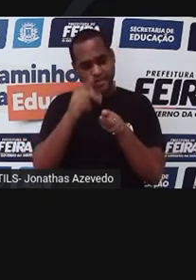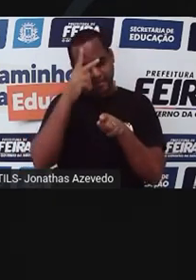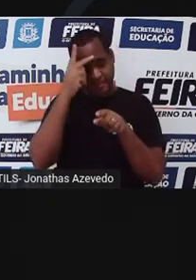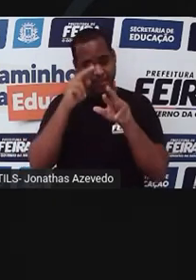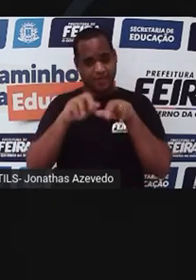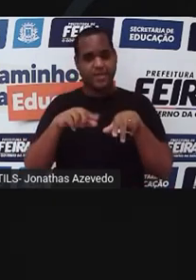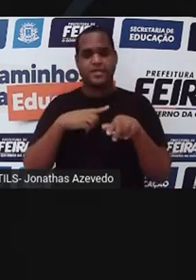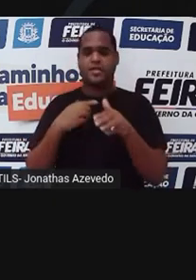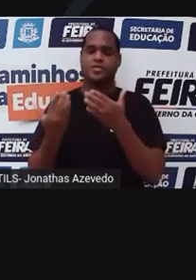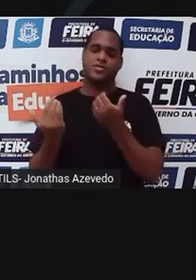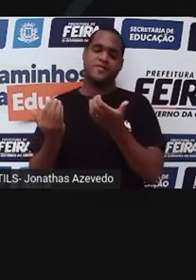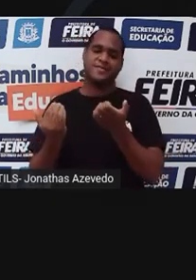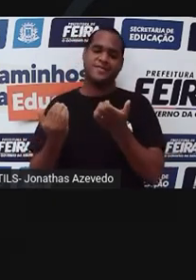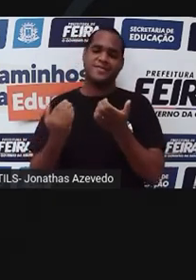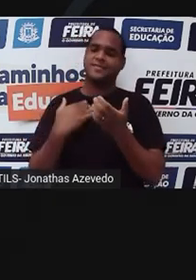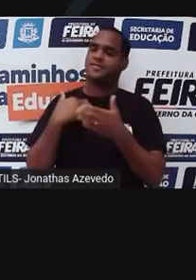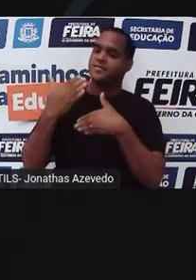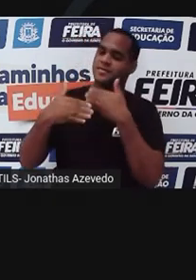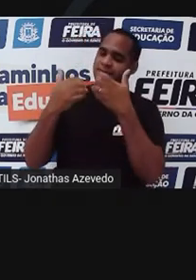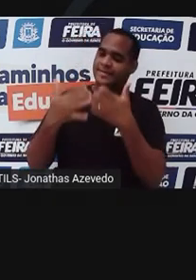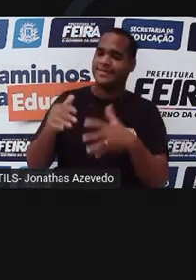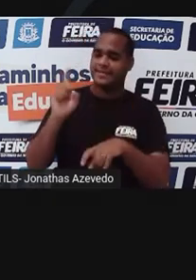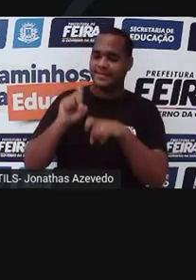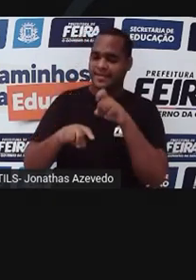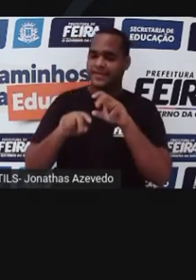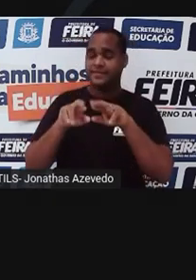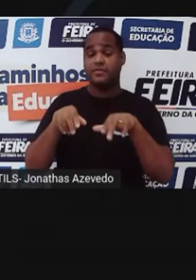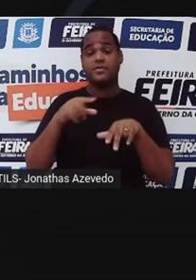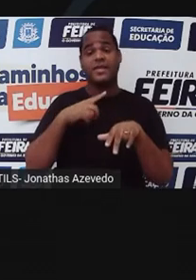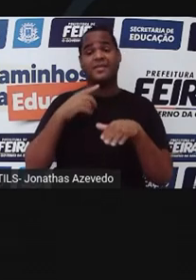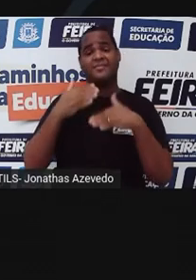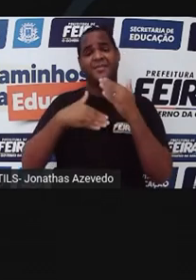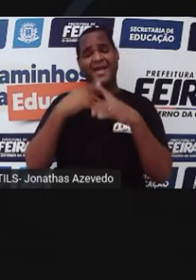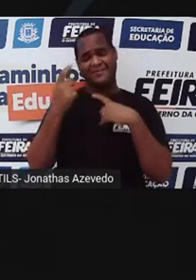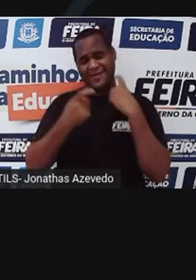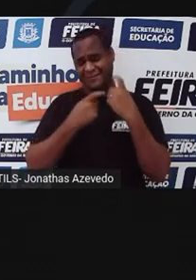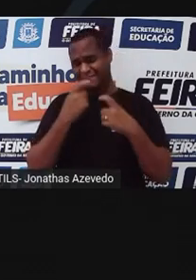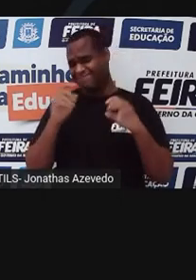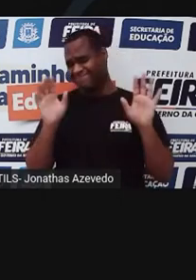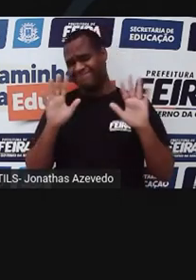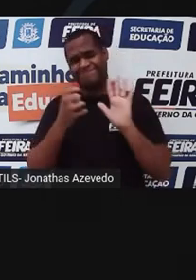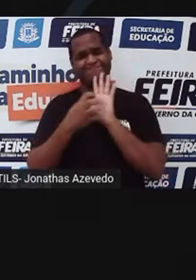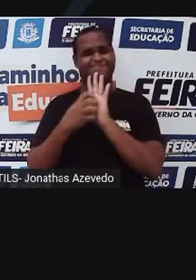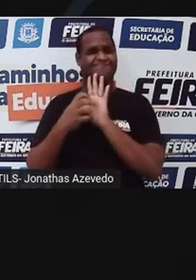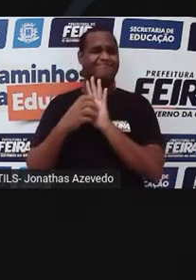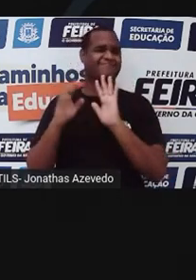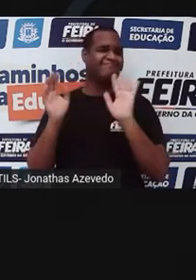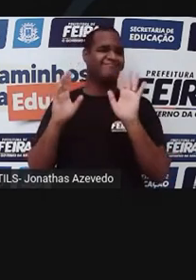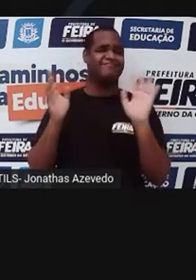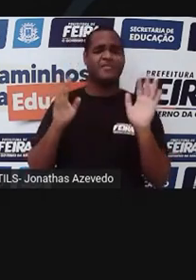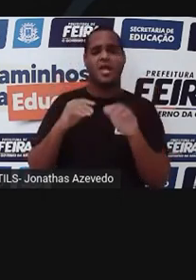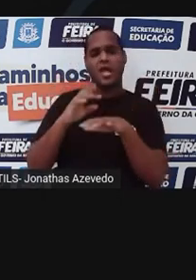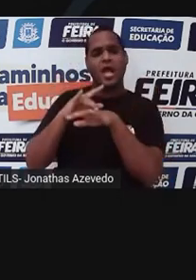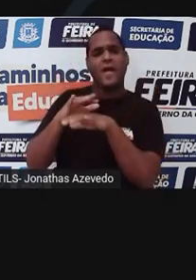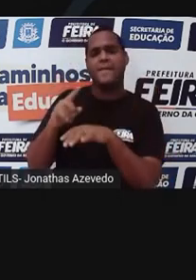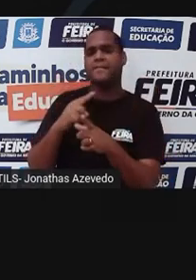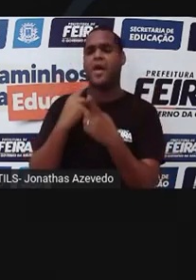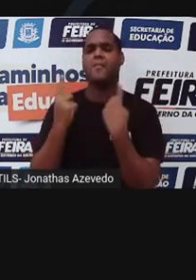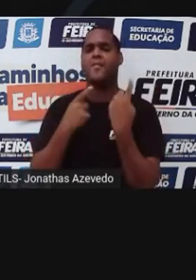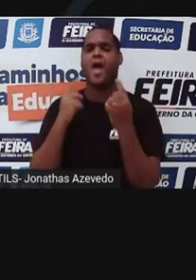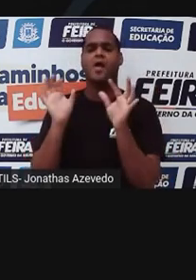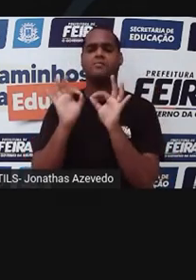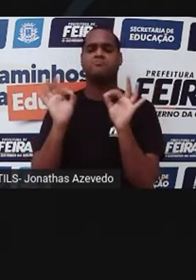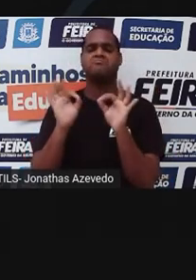especialmente os mais jovens, iniciando a vida sexual, deixaram de se preocupar com a AIDS. Bom, a AIDS é uma doença, ninguém mais morre,